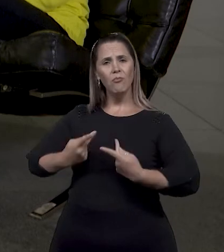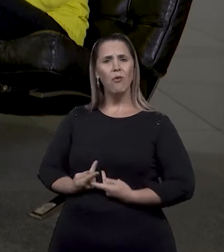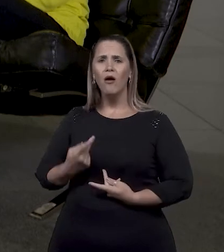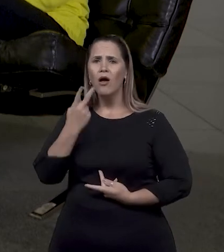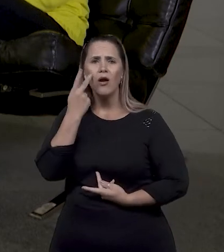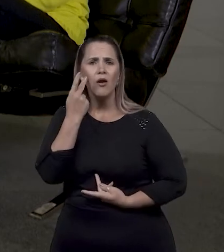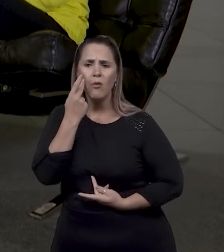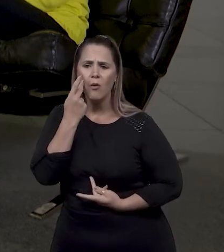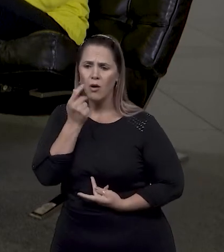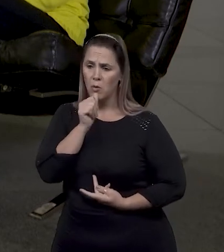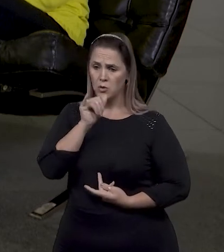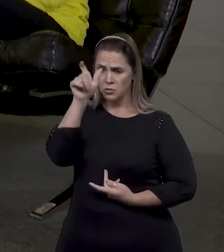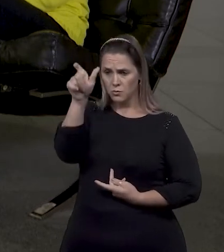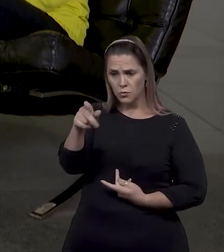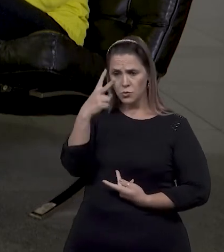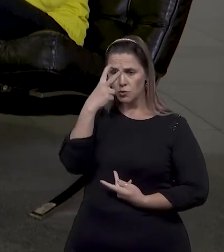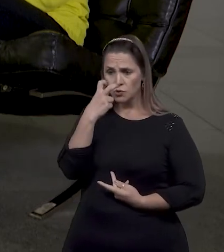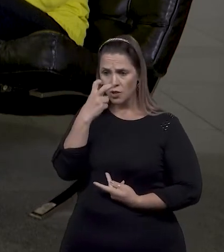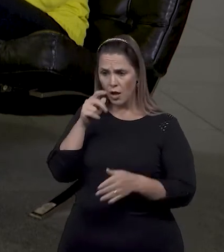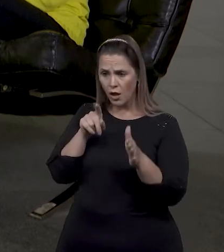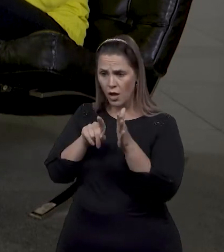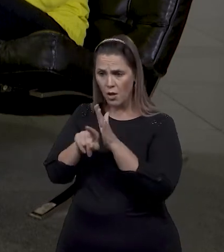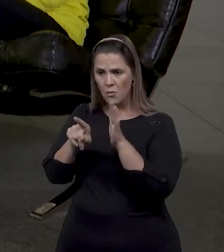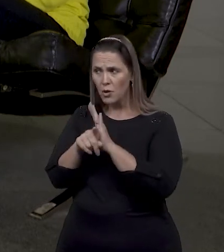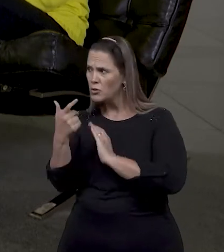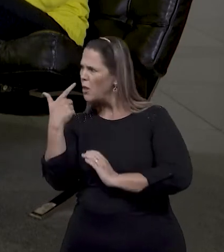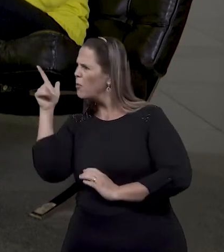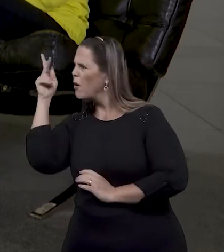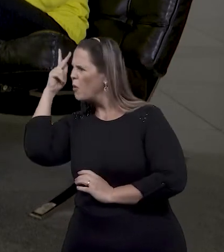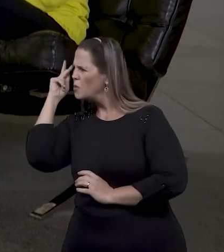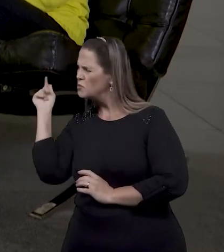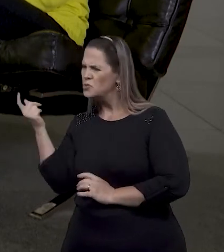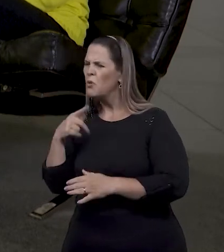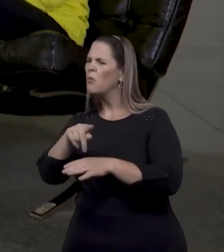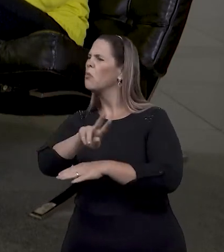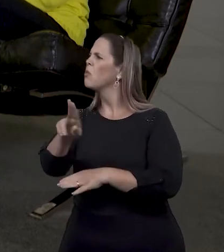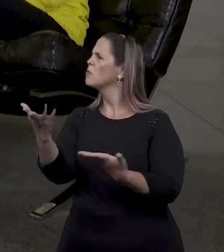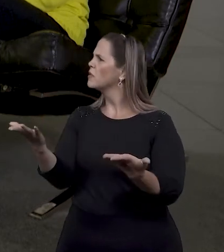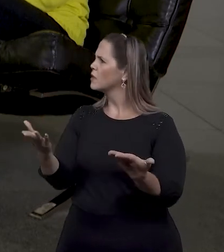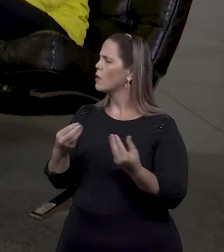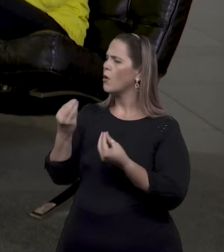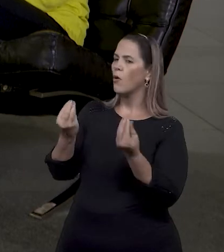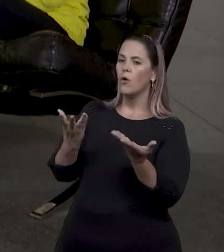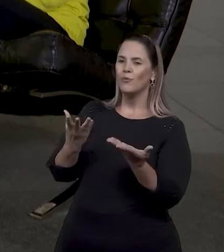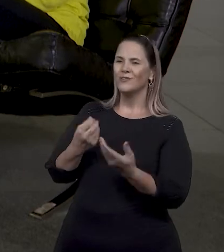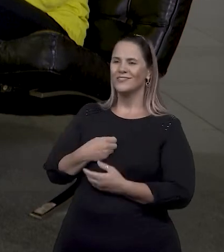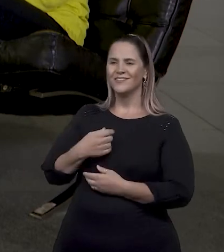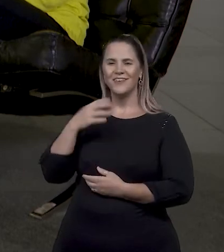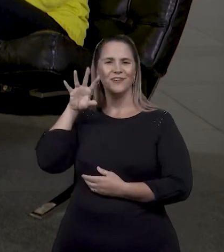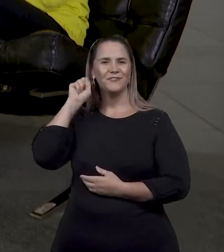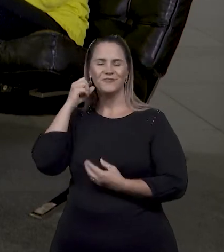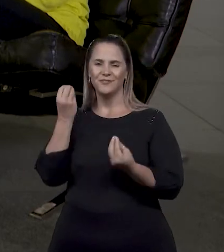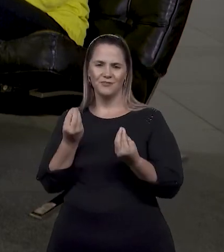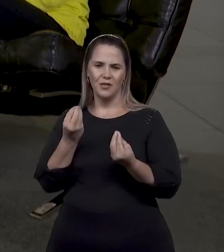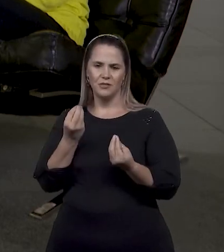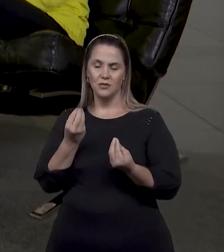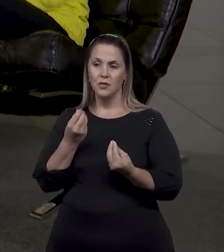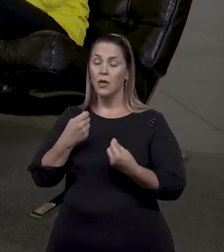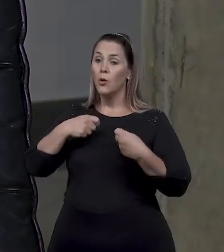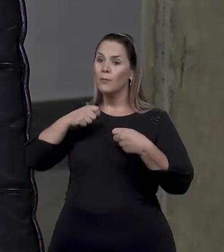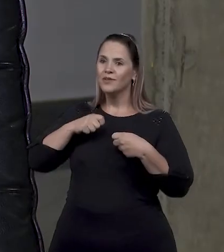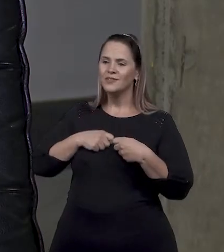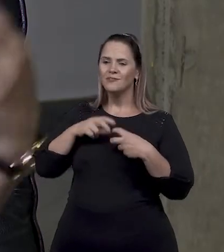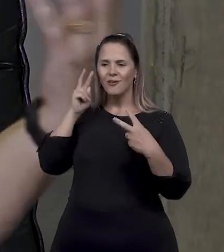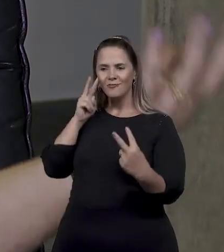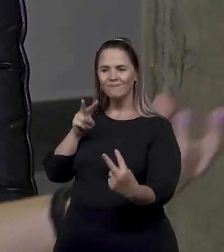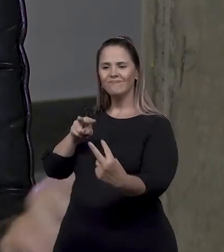chegar perto de um cego e perguntar para outro que está perto qual é o nome dele, como se eu não escutasse.